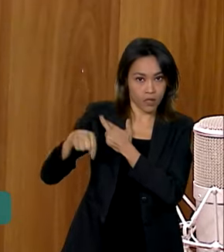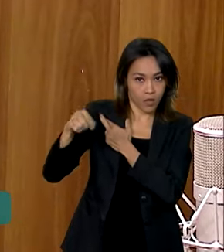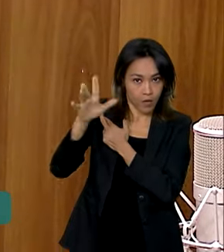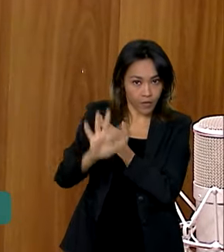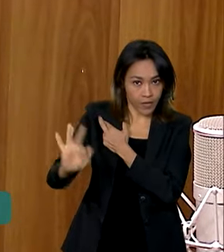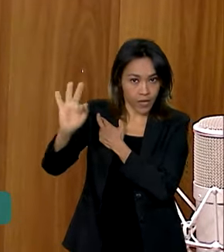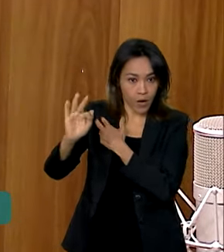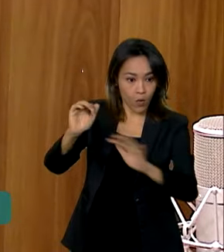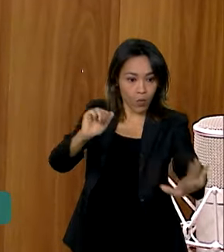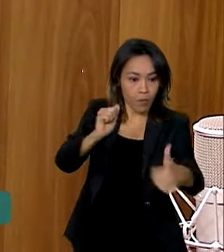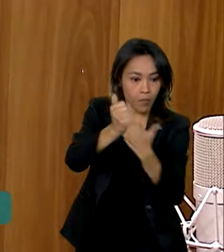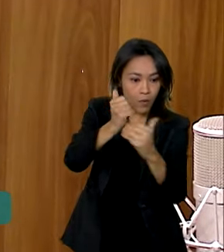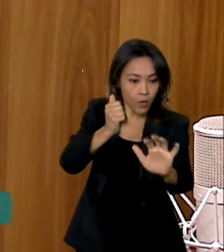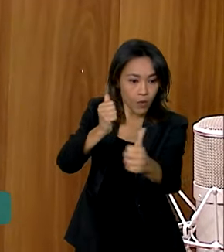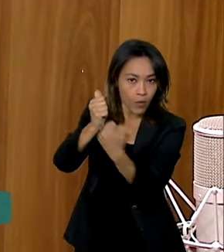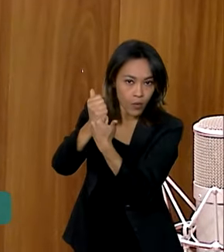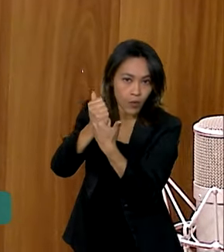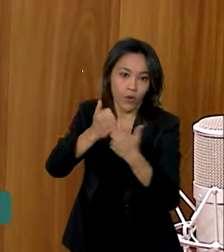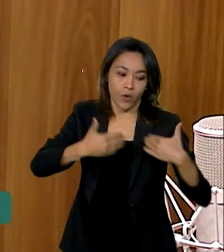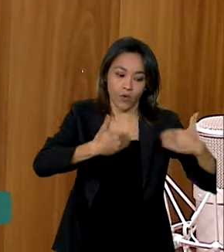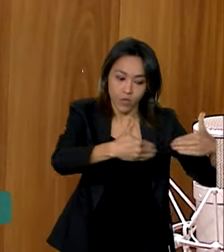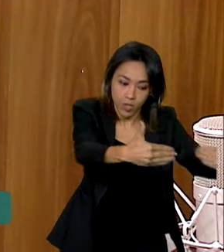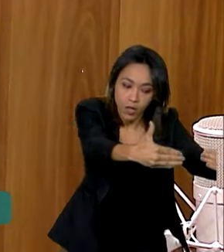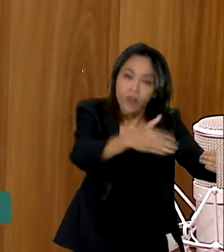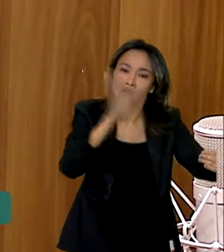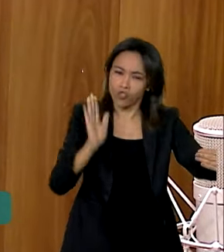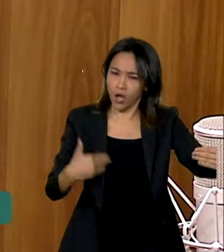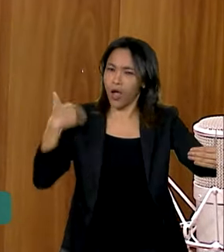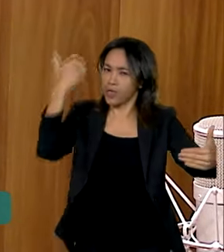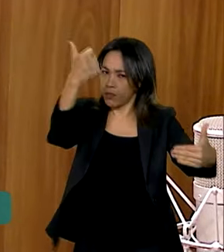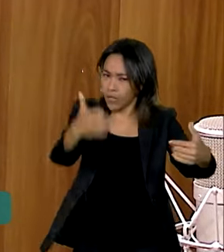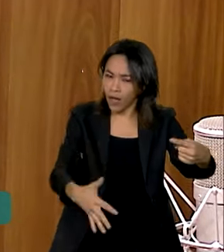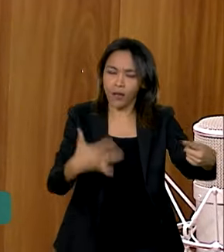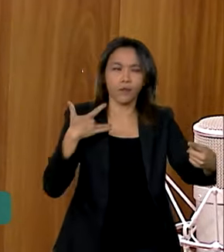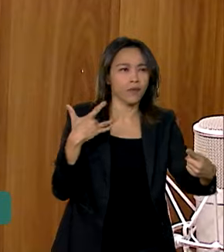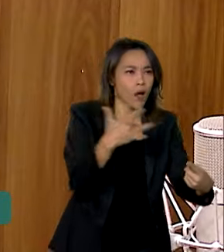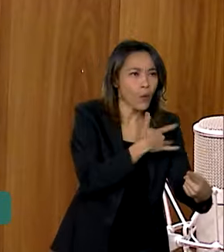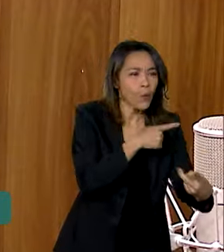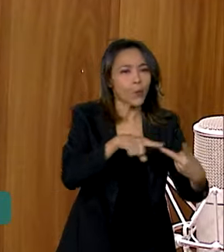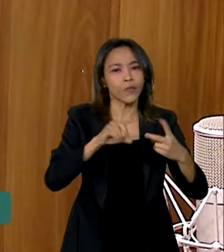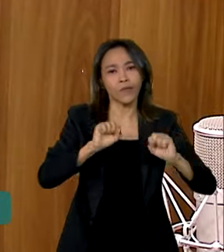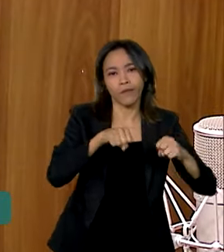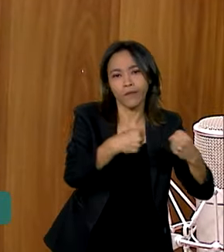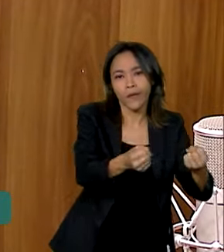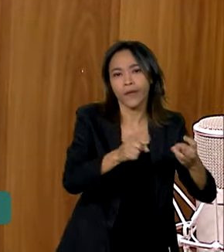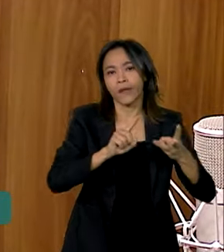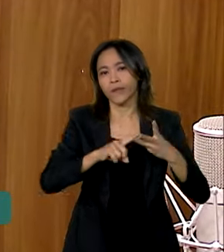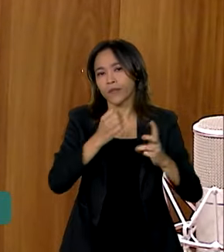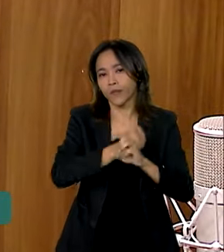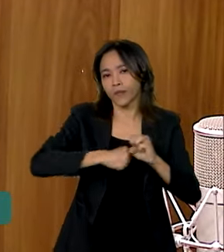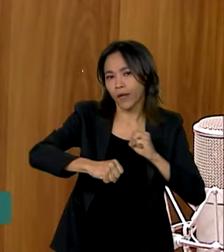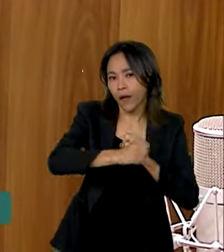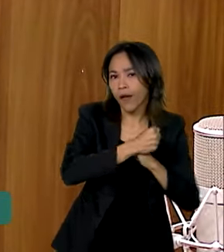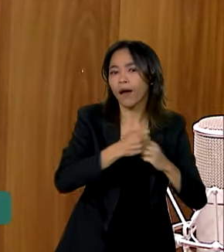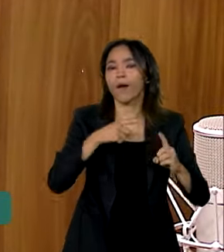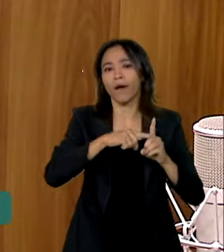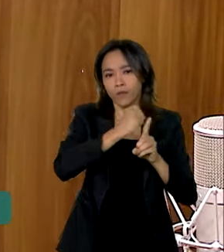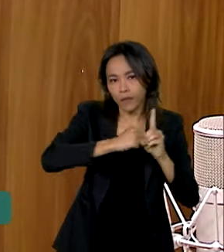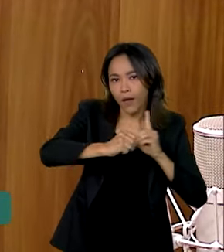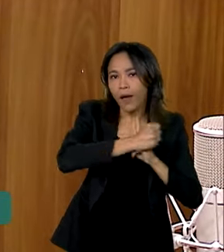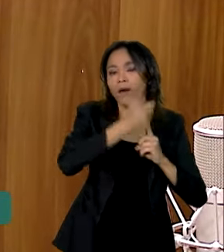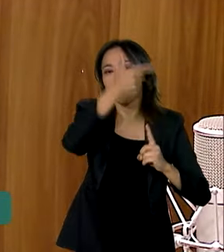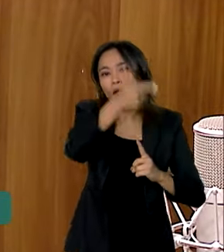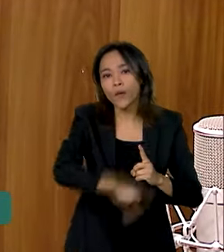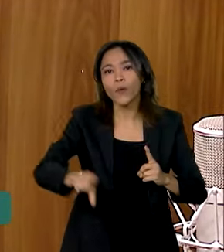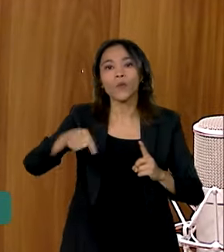organizações, os órgãos ministérios do governo federal, muitos aqui já relatados, o Ministério da Saúde, o Ministério da Defesa, Desenvolvimento Social e uma outra parte